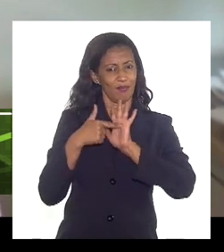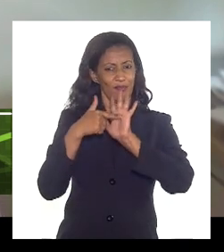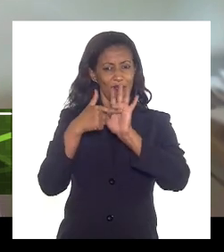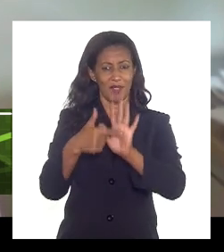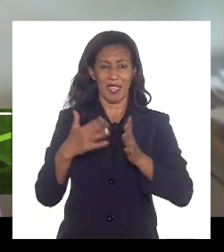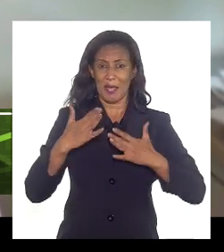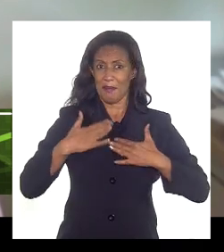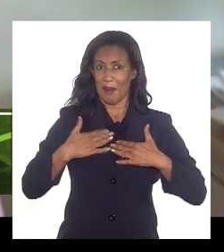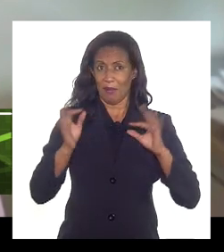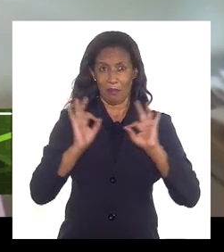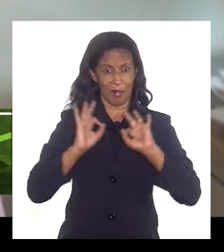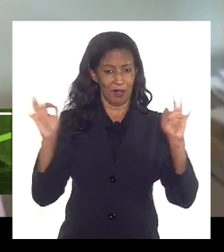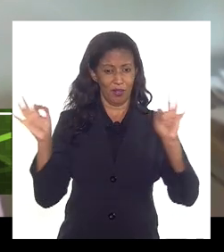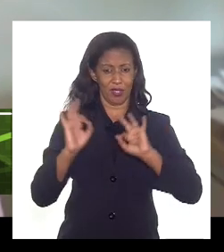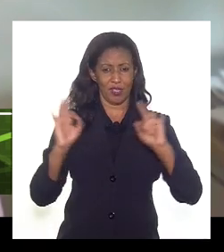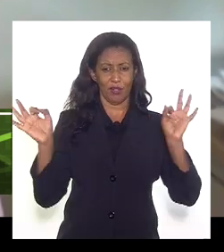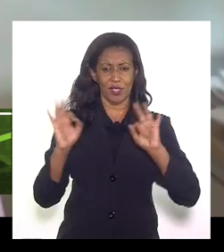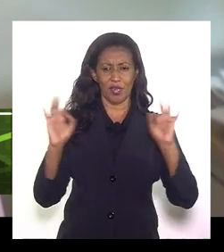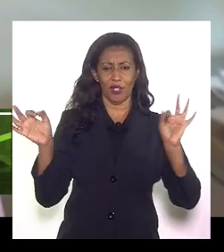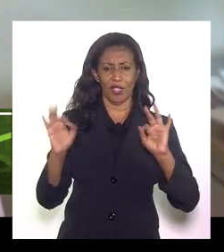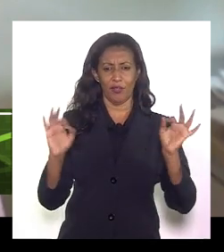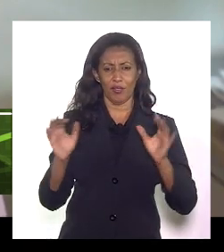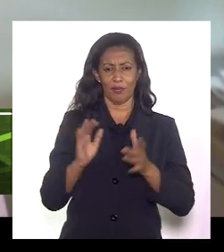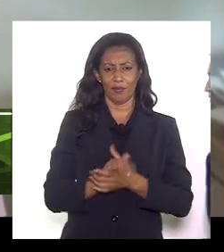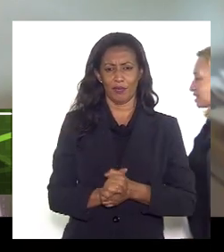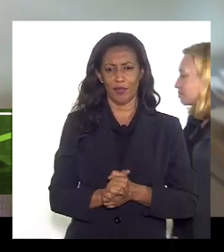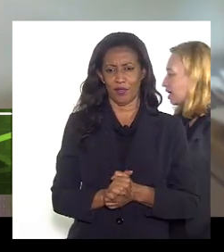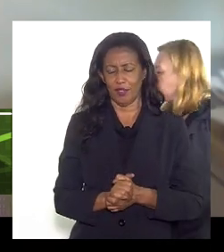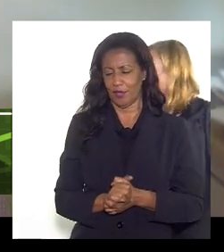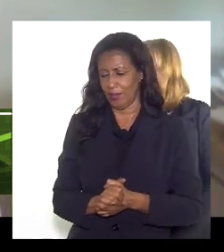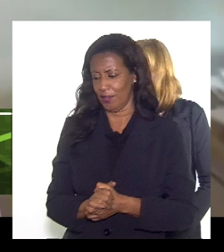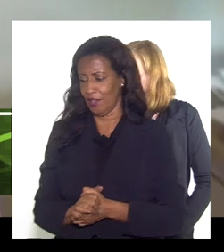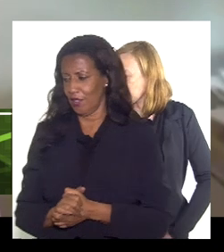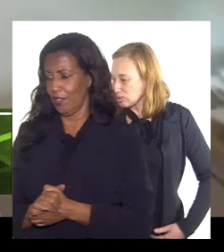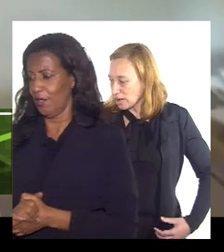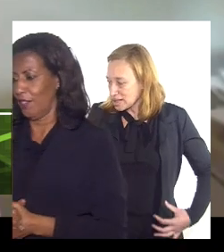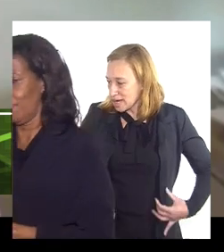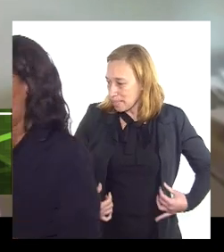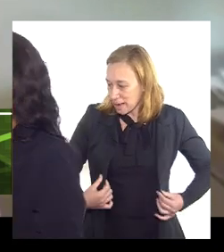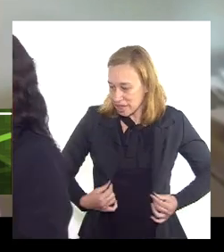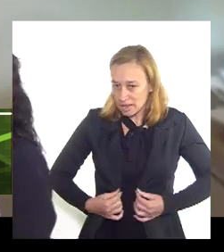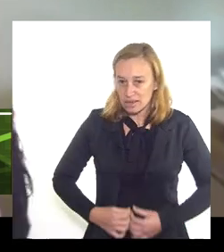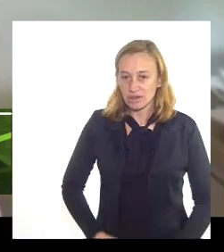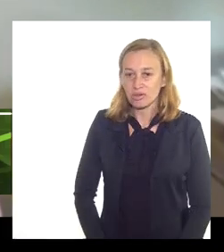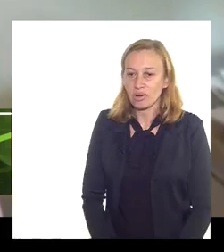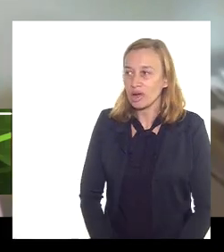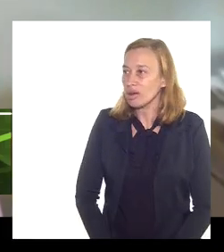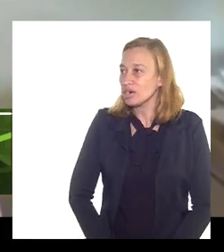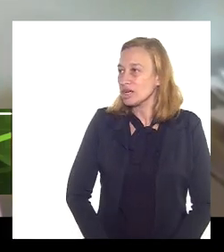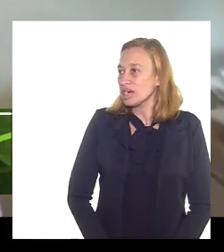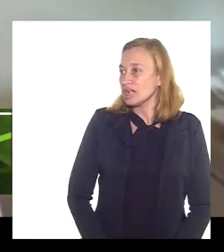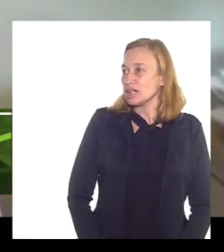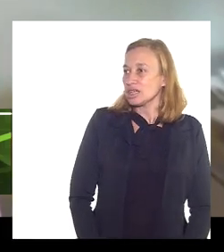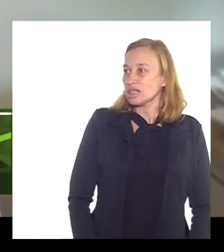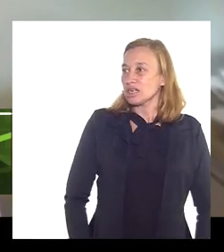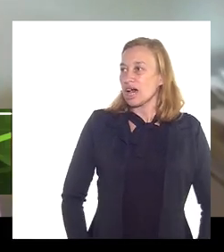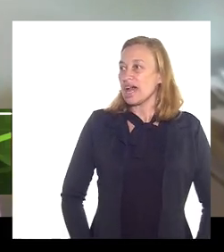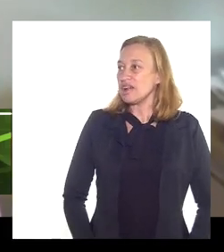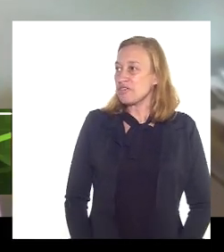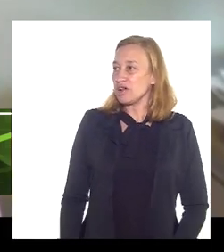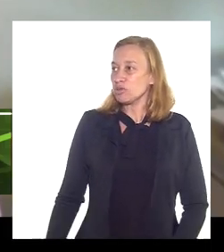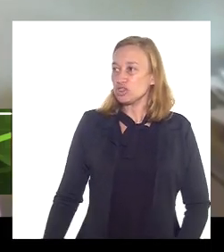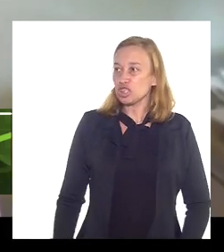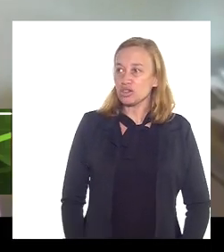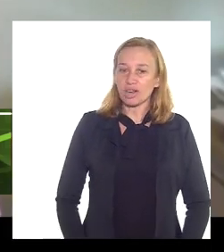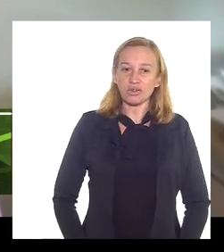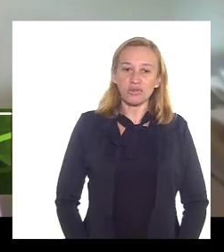para mim nem para ninguém que o senhor precisa de 41% mesmo em búzios